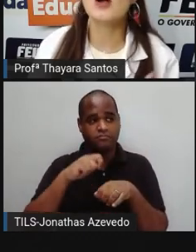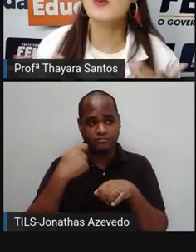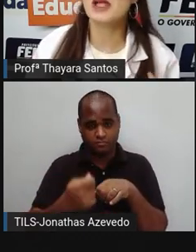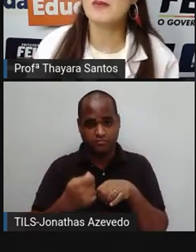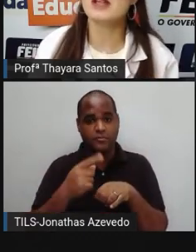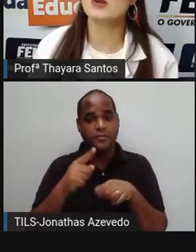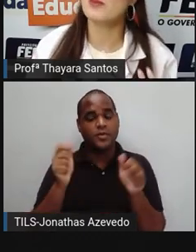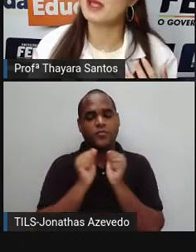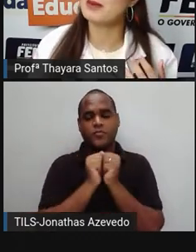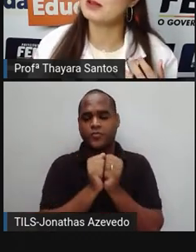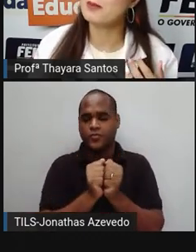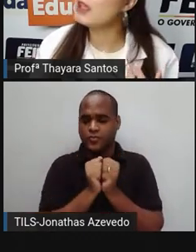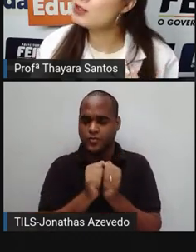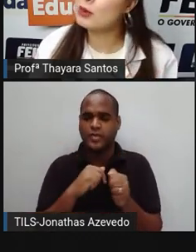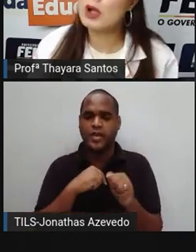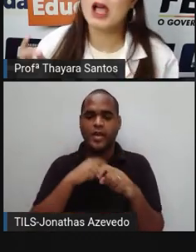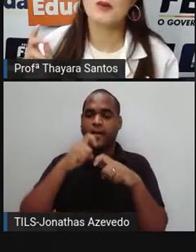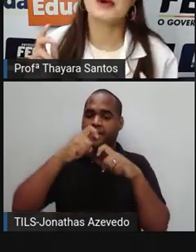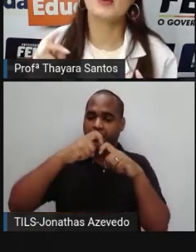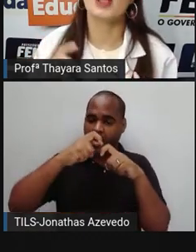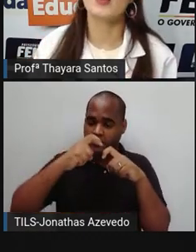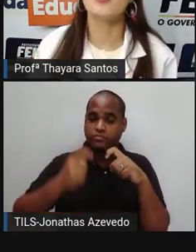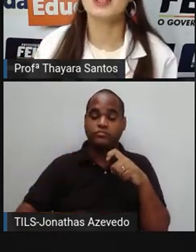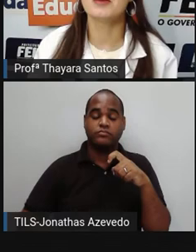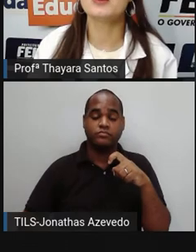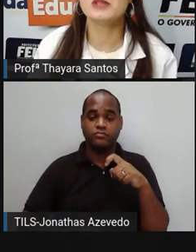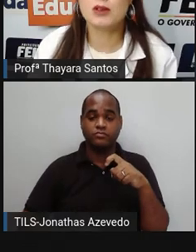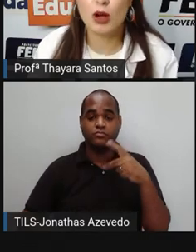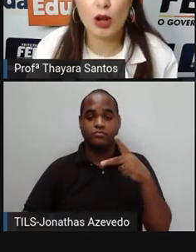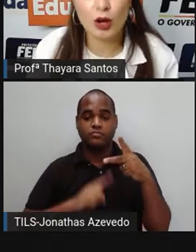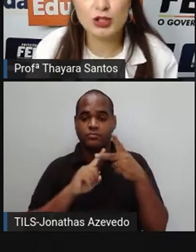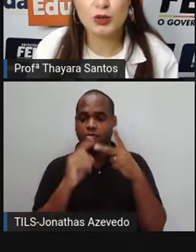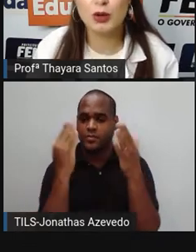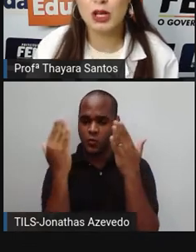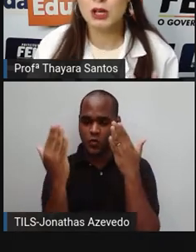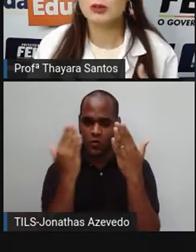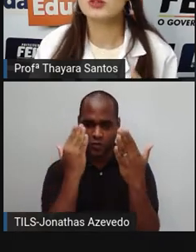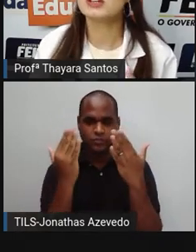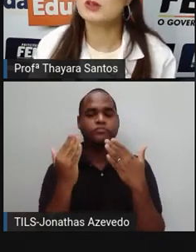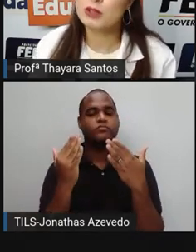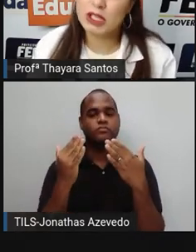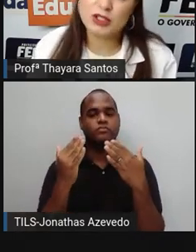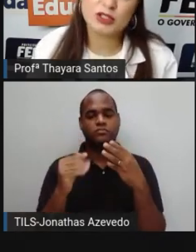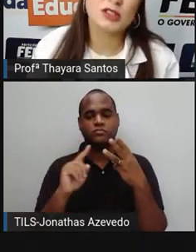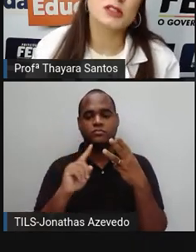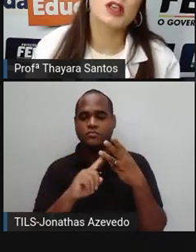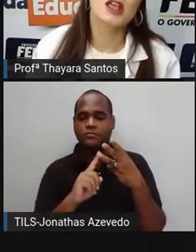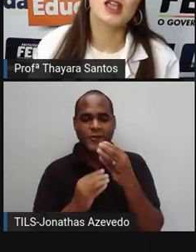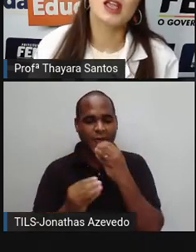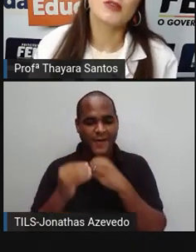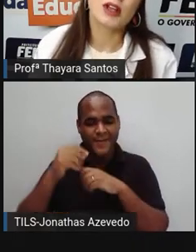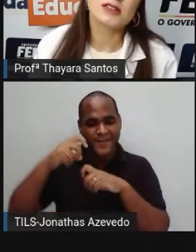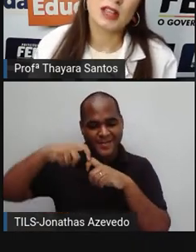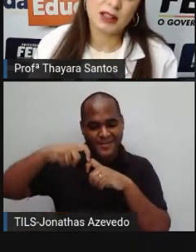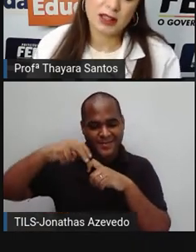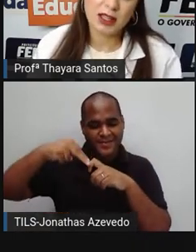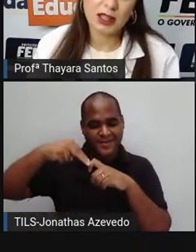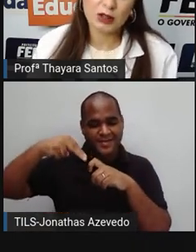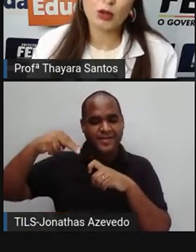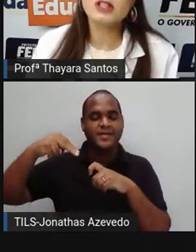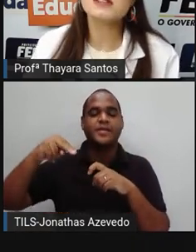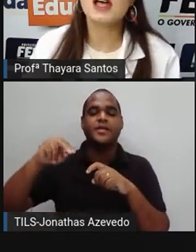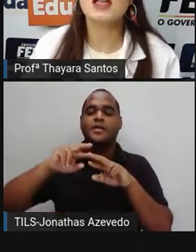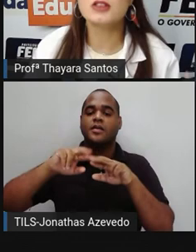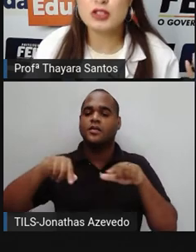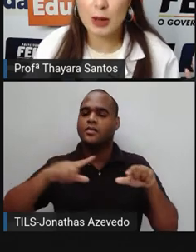precisa de acompanhamento. Acompanhamento médico, acompanhamento psicológico, nutricionistas, tem que